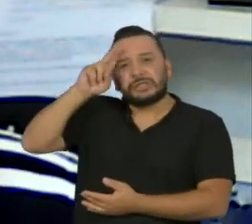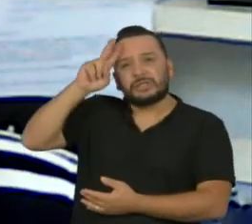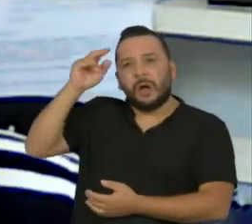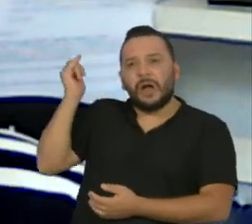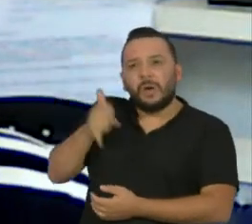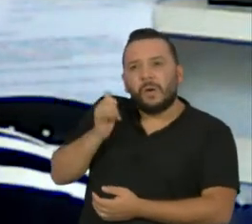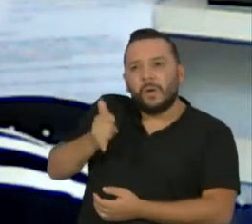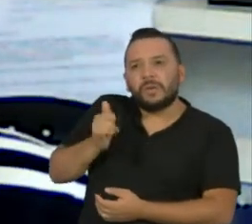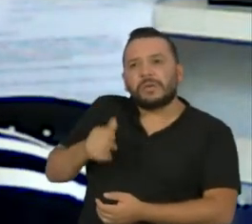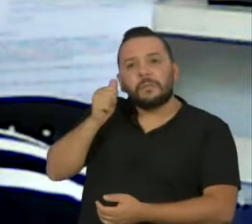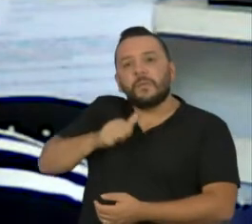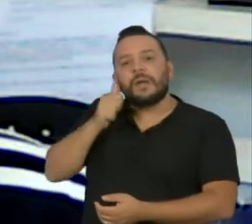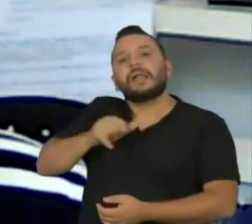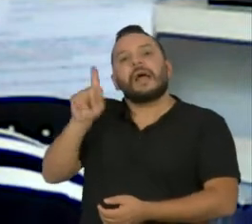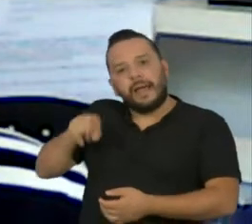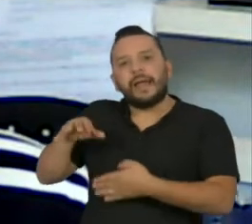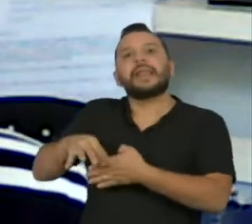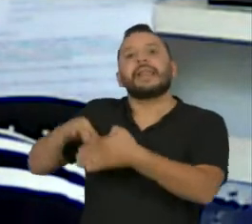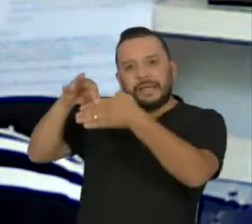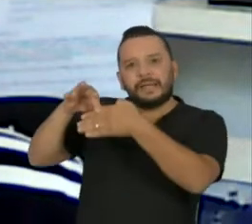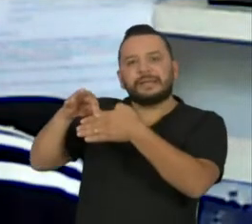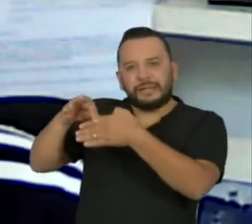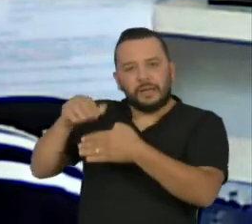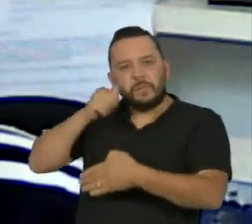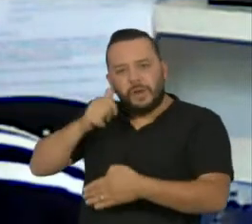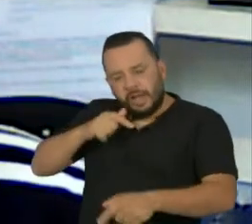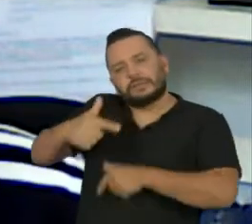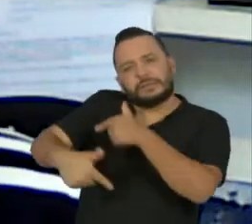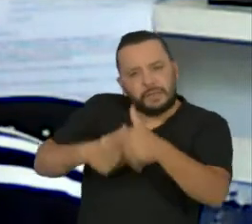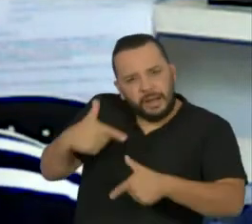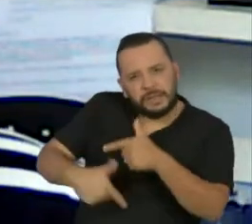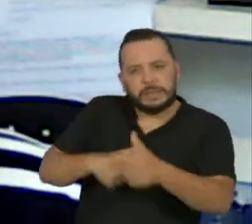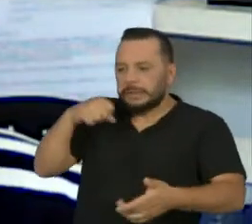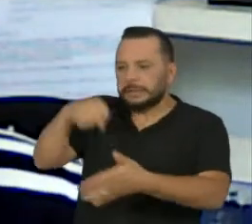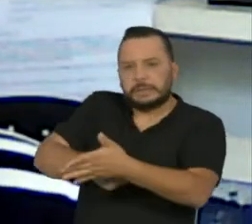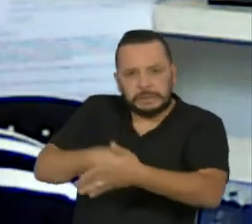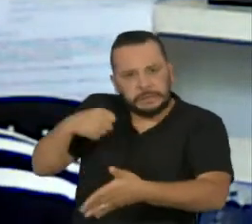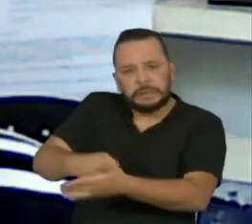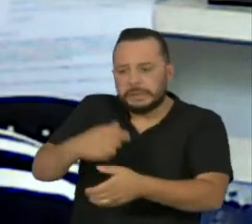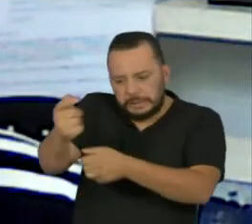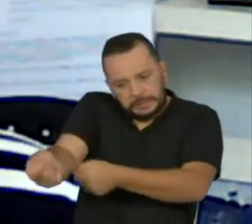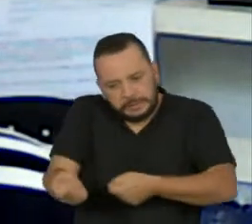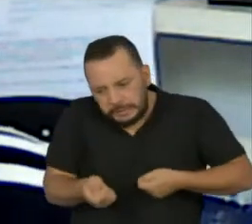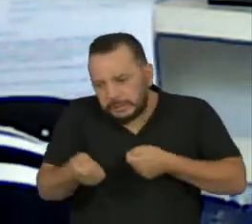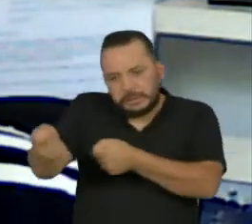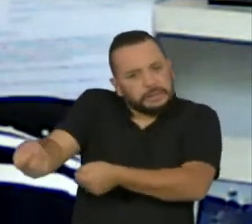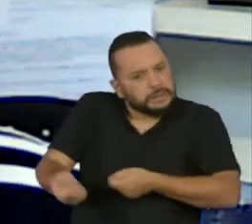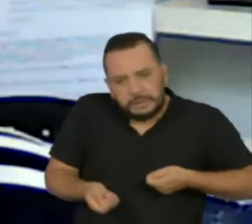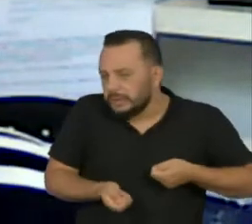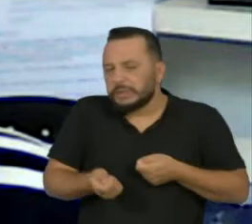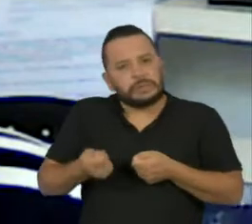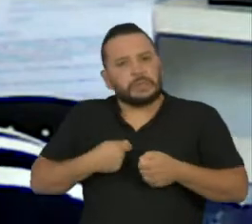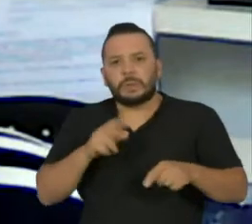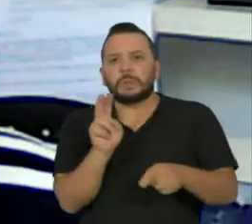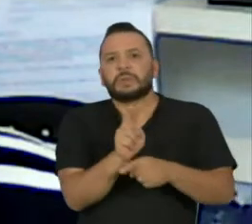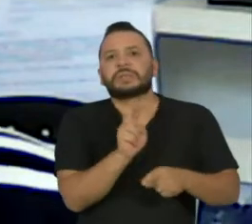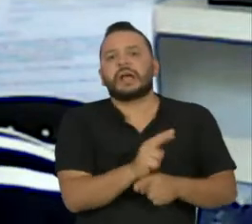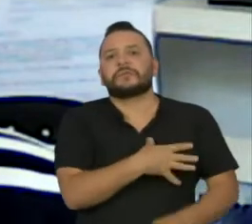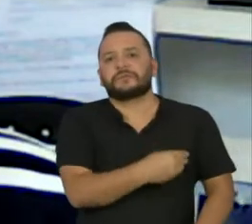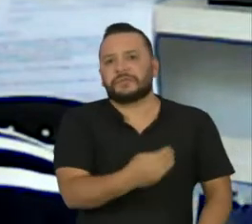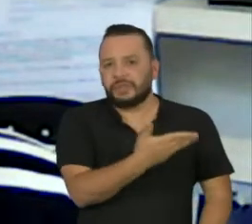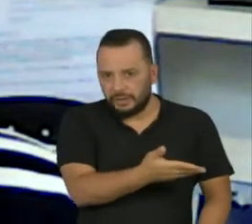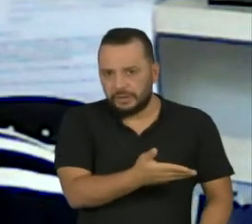mulheres aí tirando desse chão duro o seu sustento e o sustento dos filhos. Figuras notáveis,